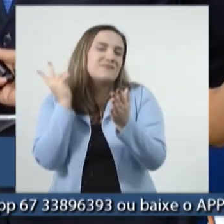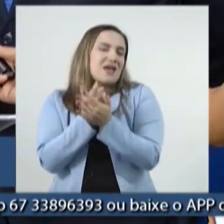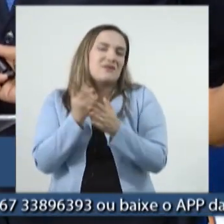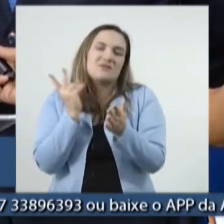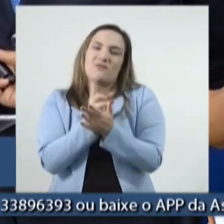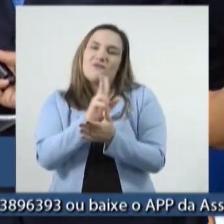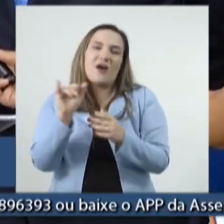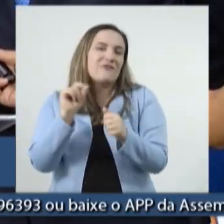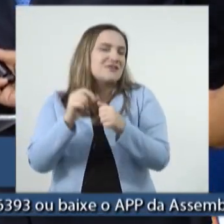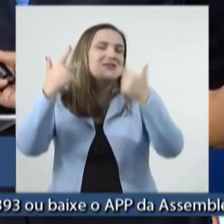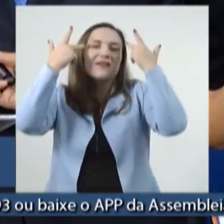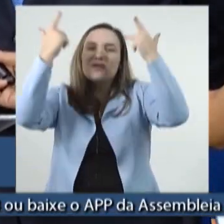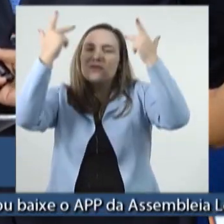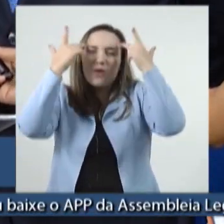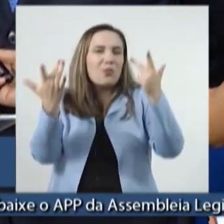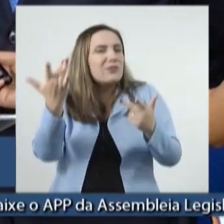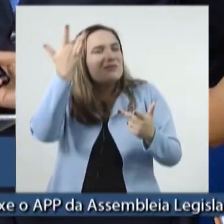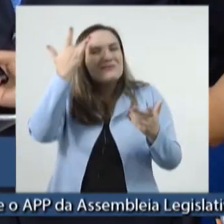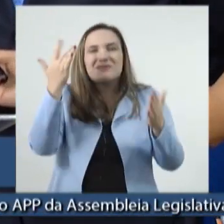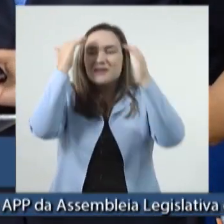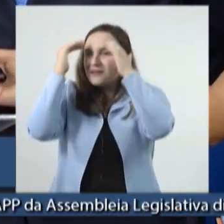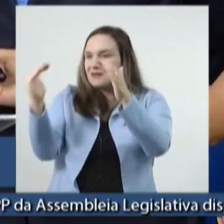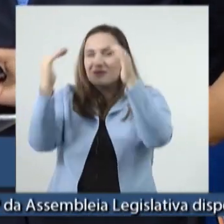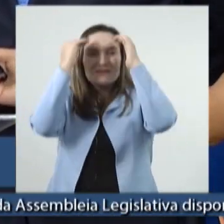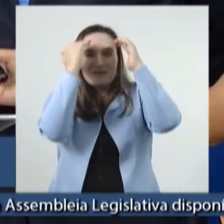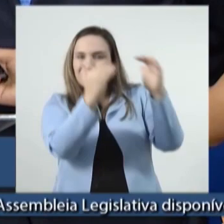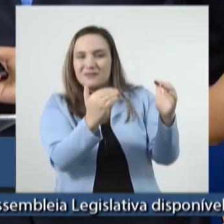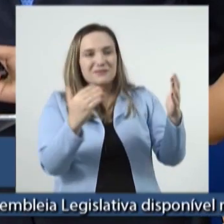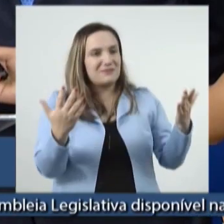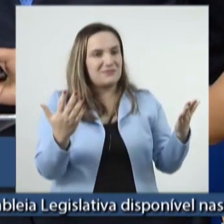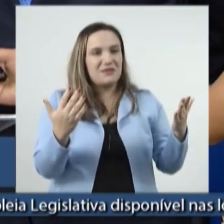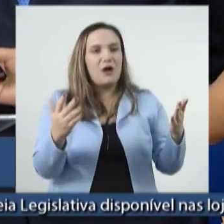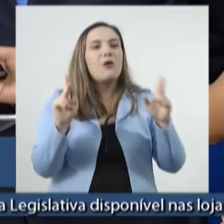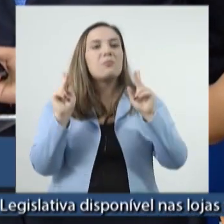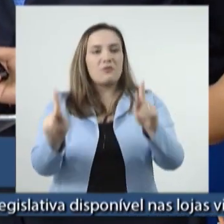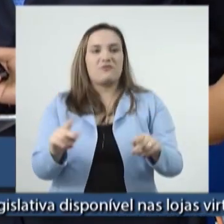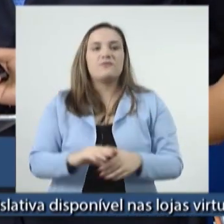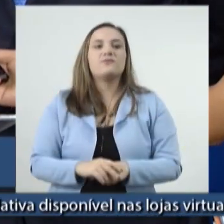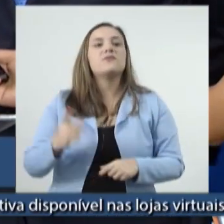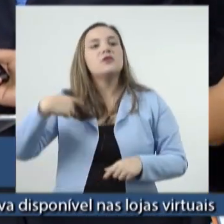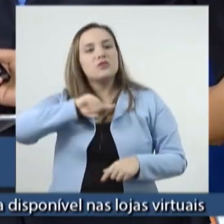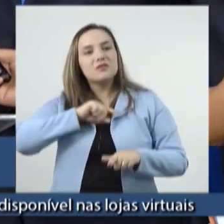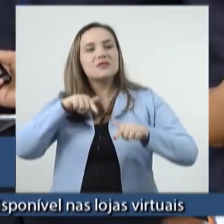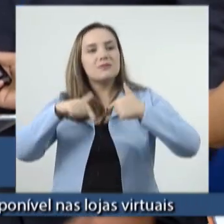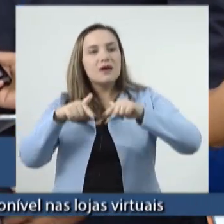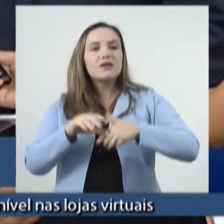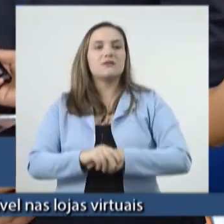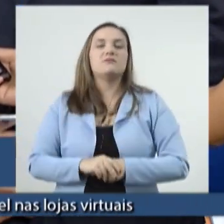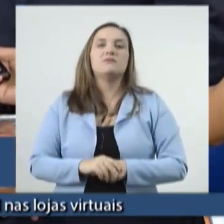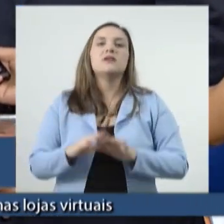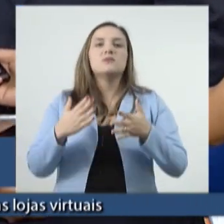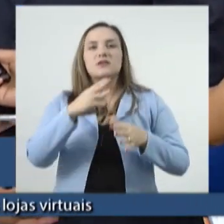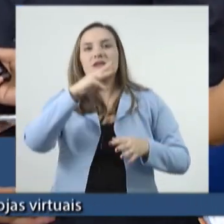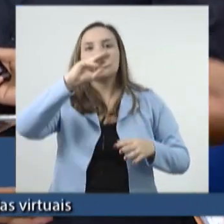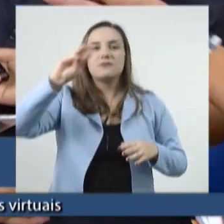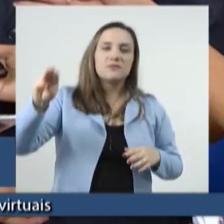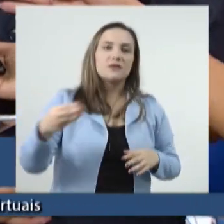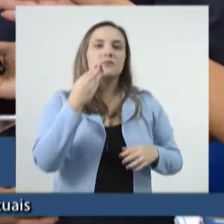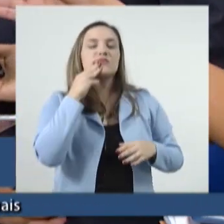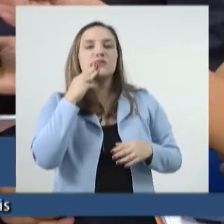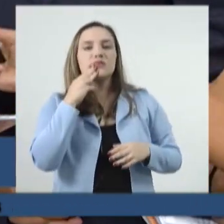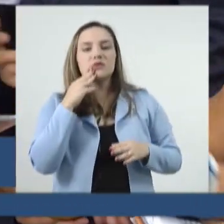tranquilidade, com maturidade, respeitando a maioria da população. Nós trabalhamos para 3 milhões de habitantes.